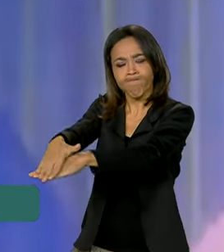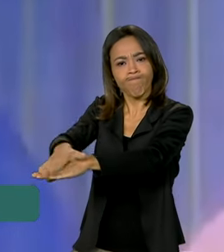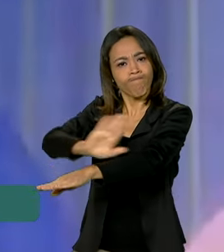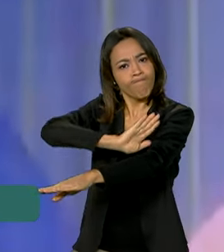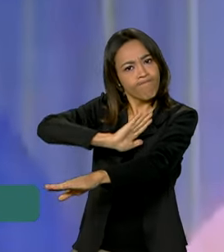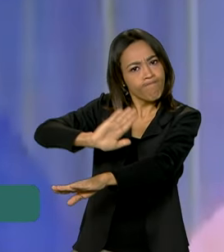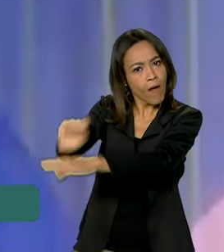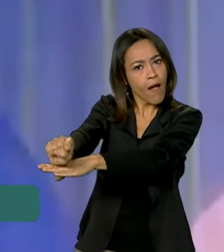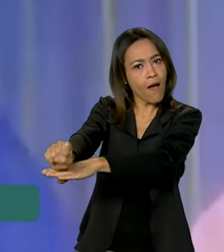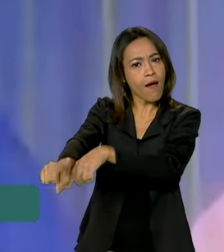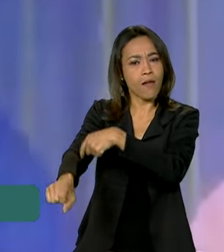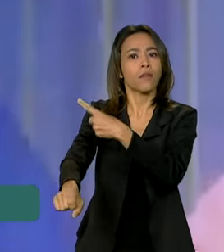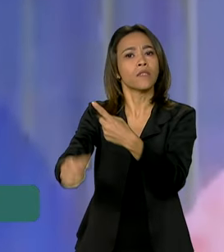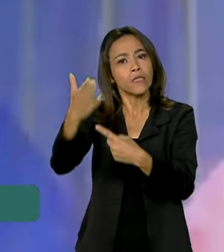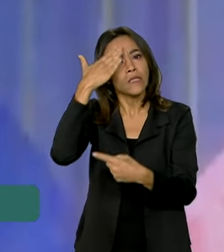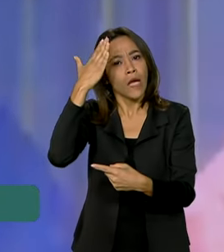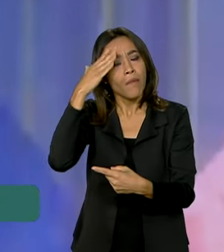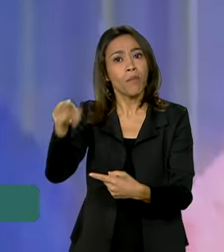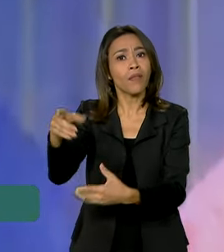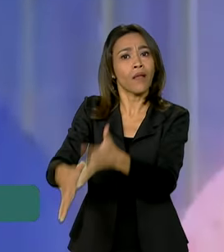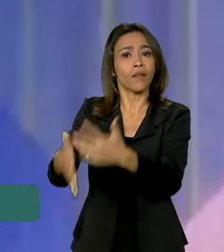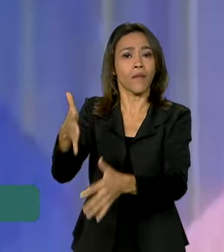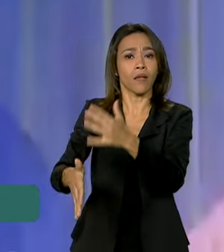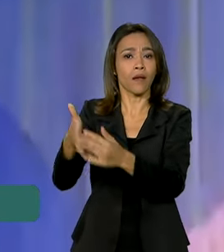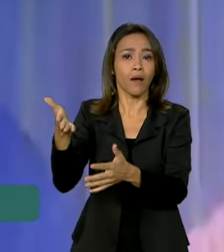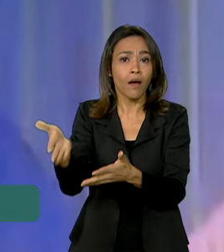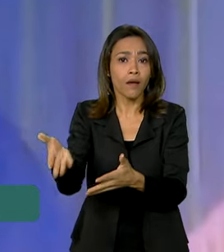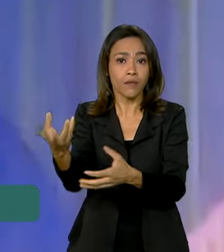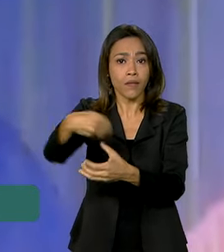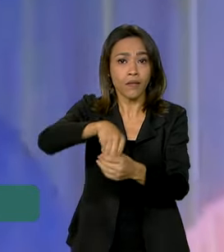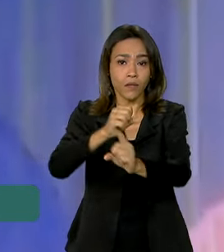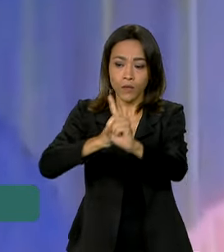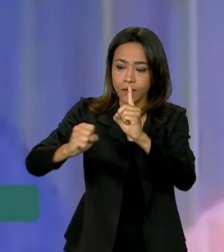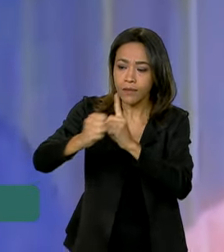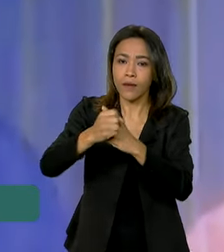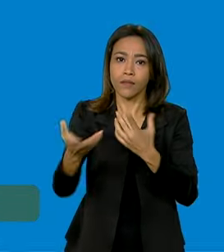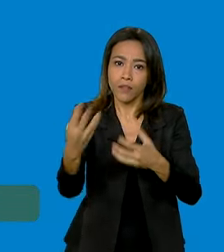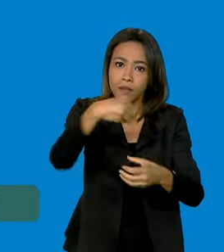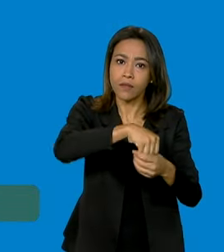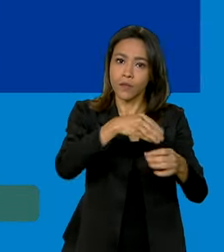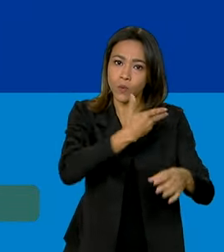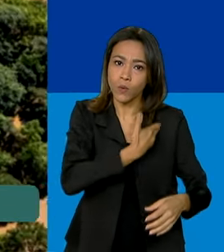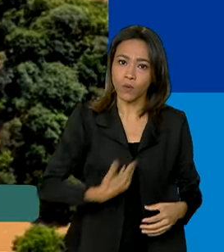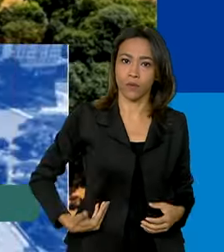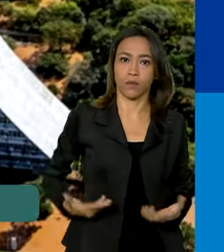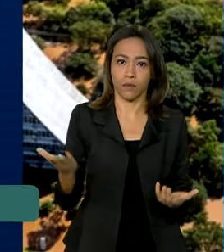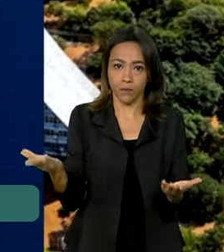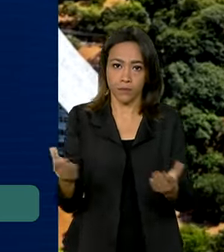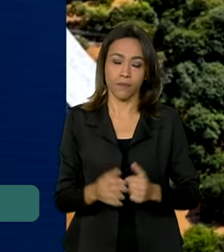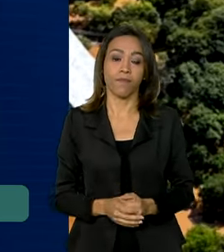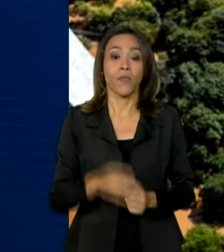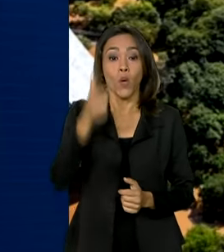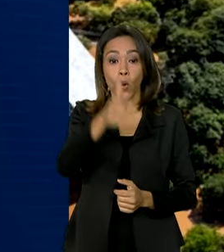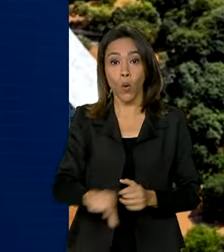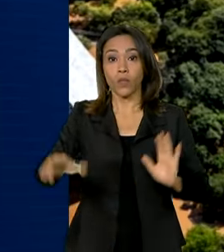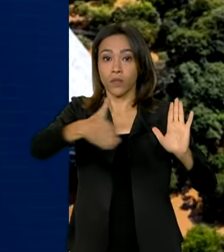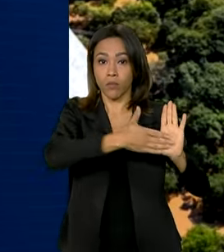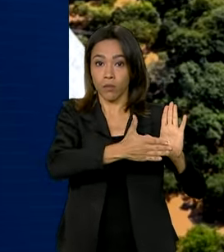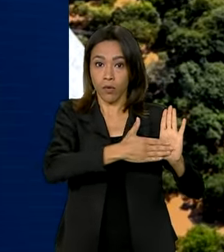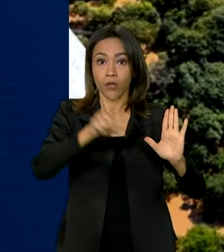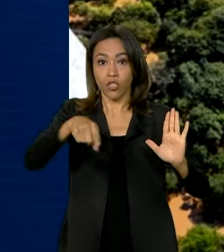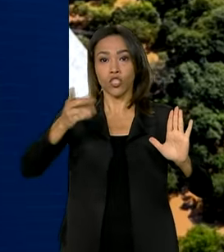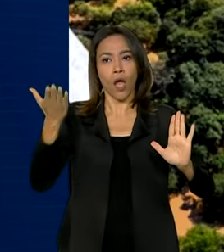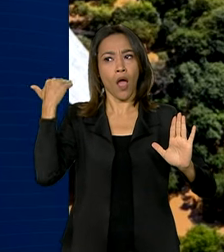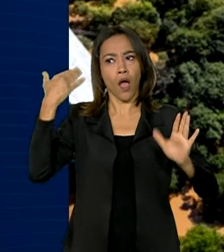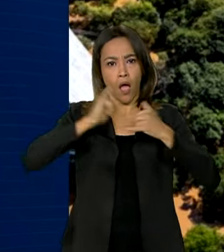o crédito na sociedade e nas expressões. As medidas se somam a outras já anunciadas pelo